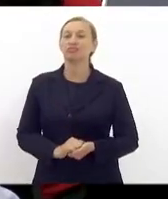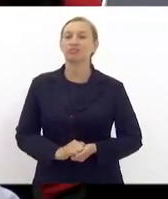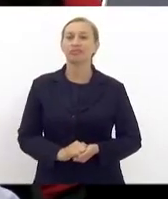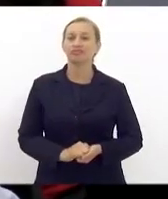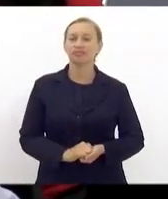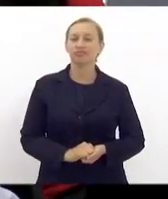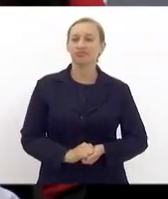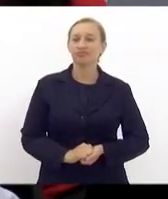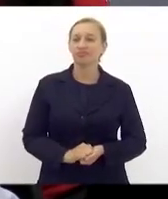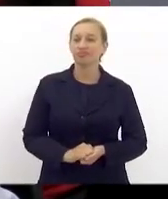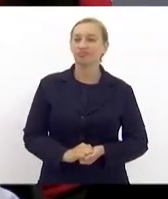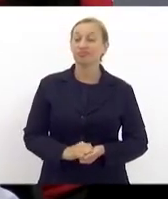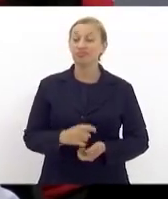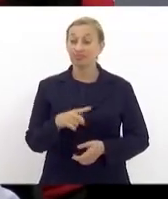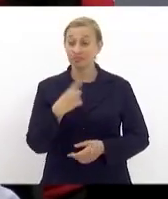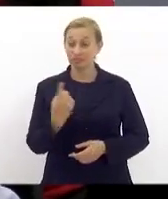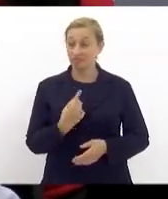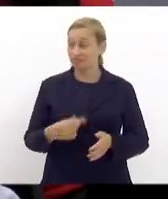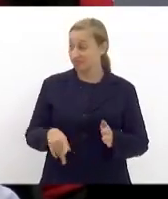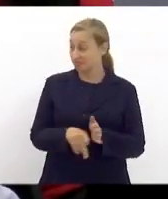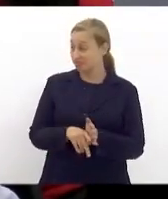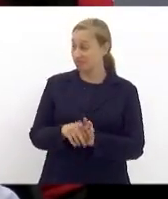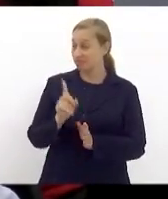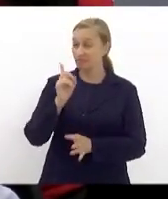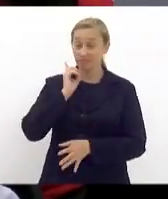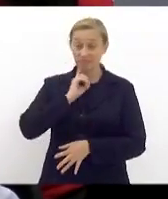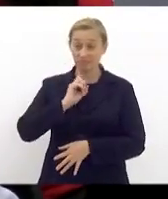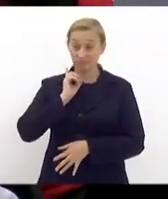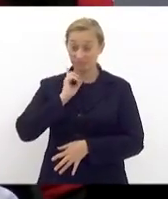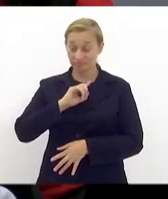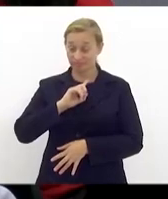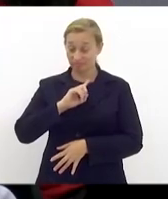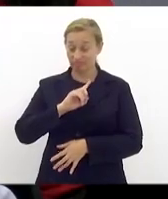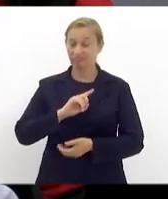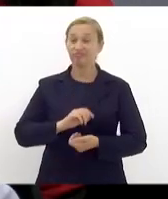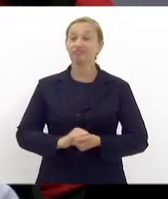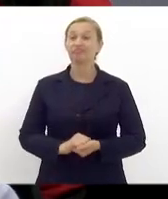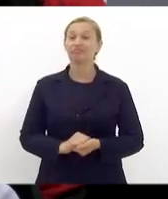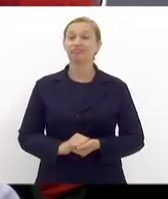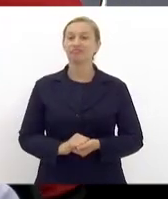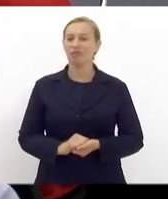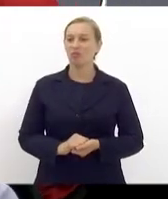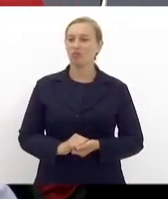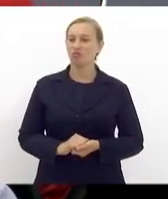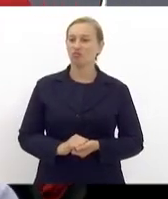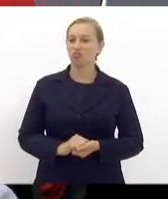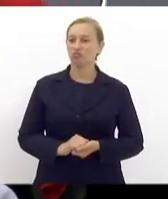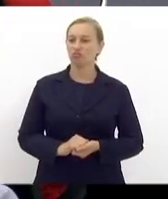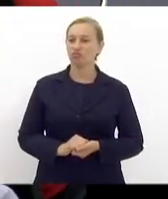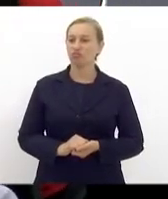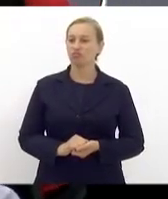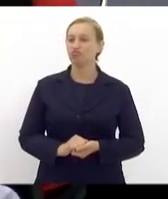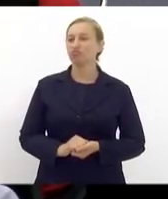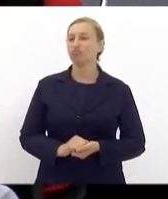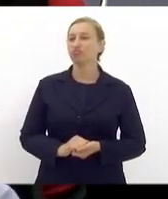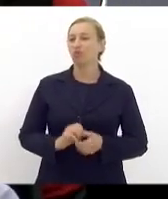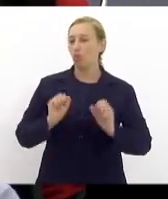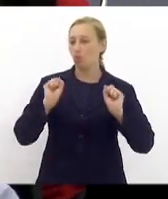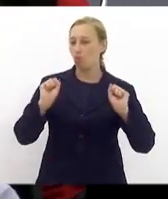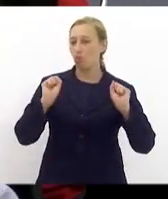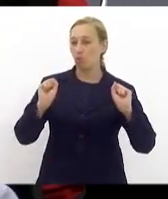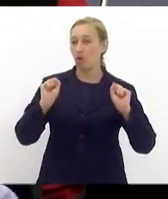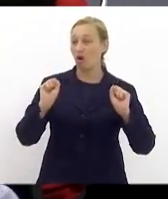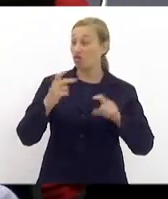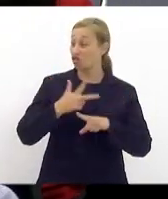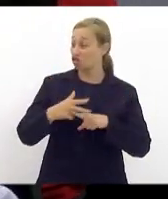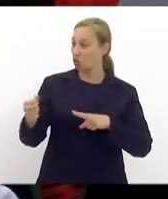Além de nós sermos Flamengo, não é? É, o Timão. Ah, e Flamengo está ganhando de 1